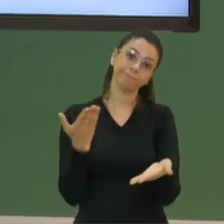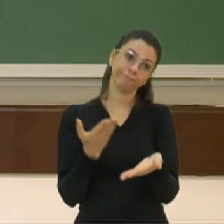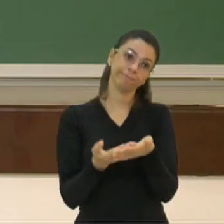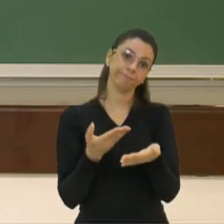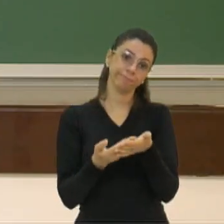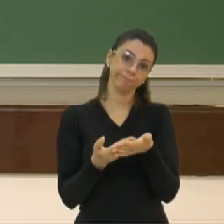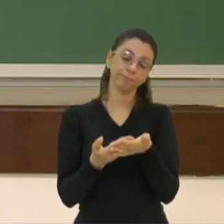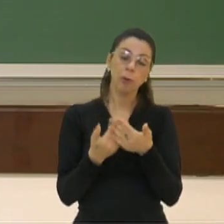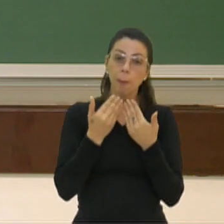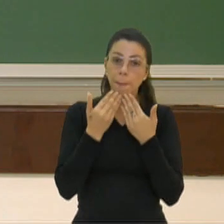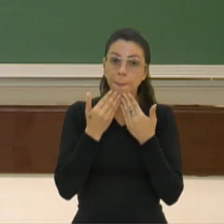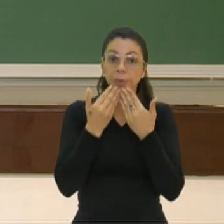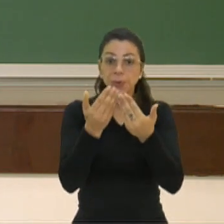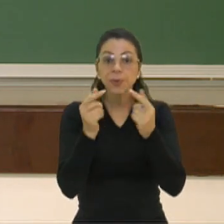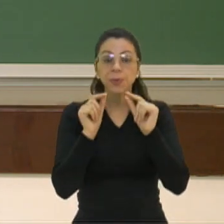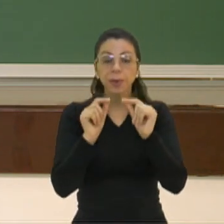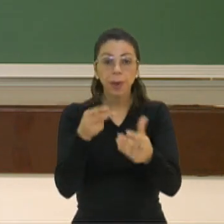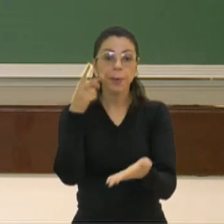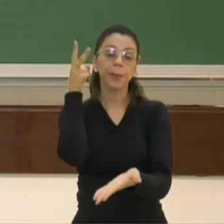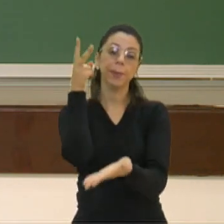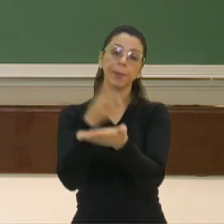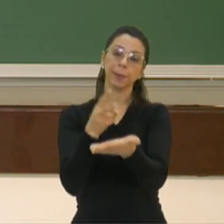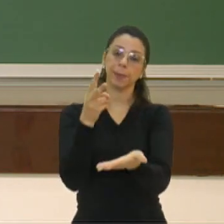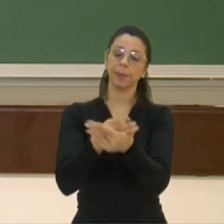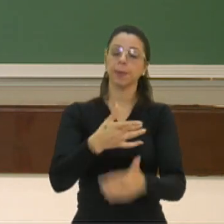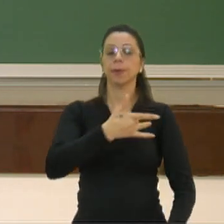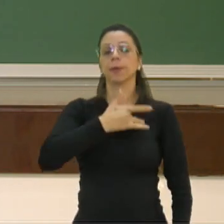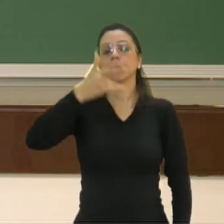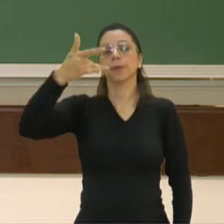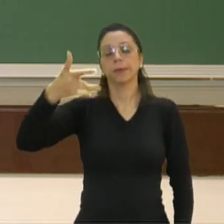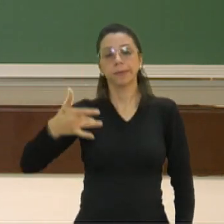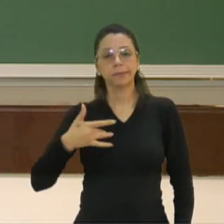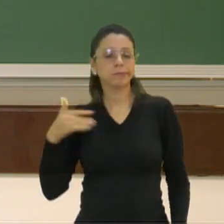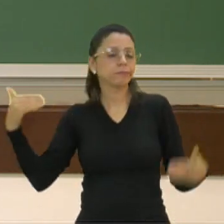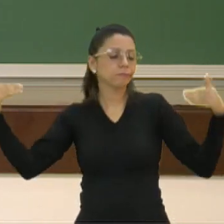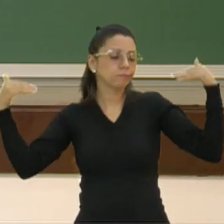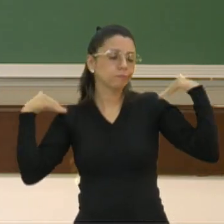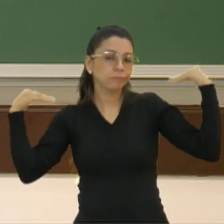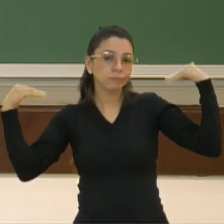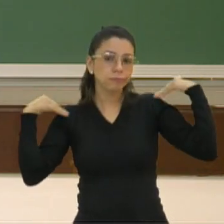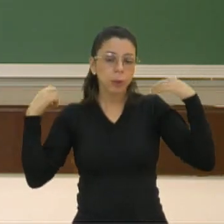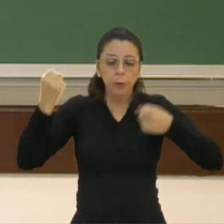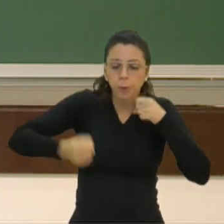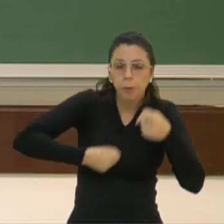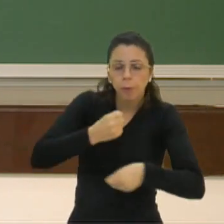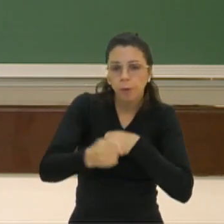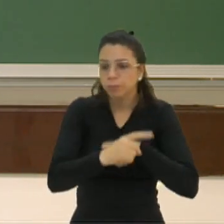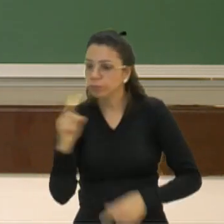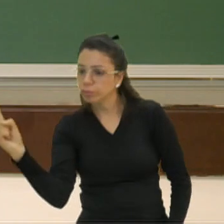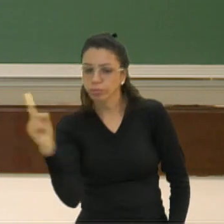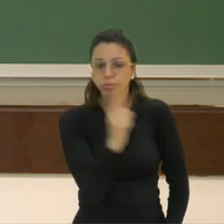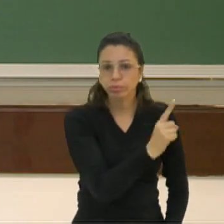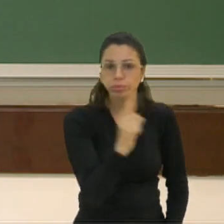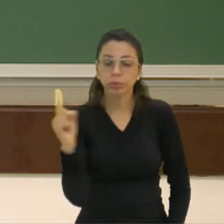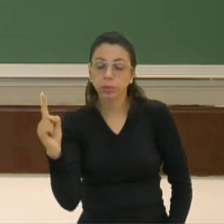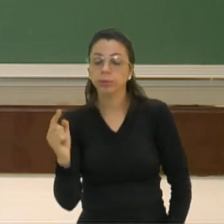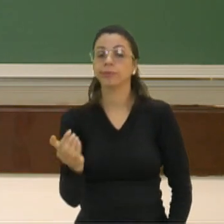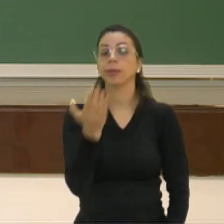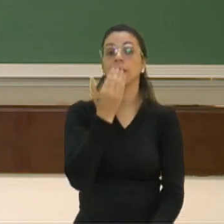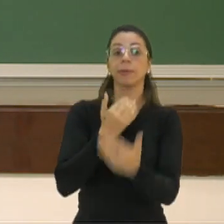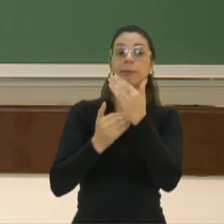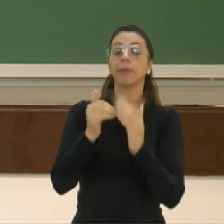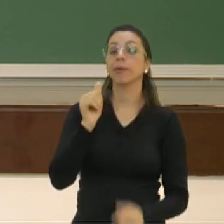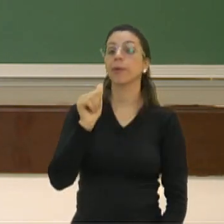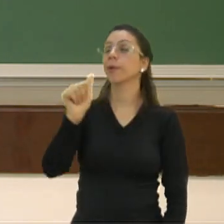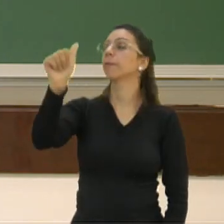Digo para vocês se manterem numa rotina saudável. Façam uma atividade física. Nem que seja correr um pouquinho de um lado para o outro. Beba bastante